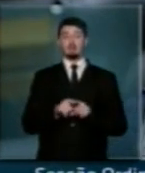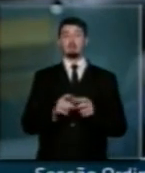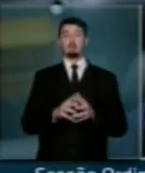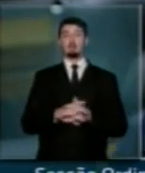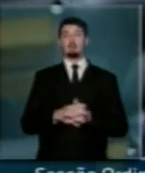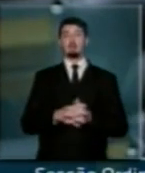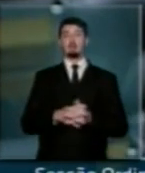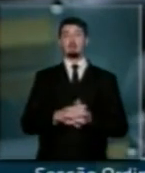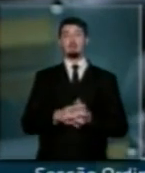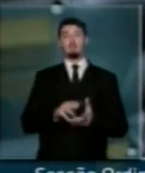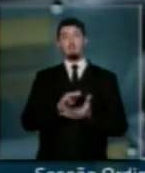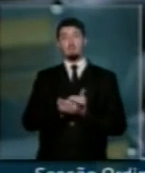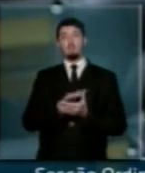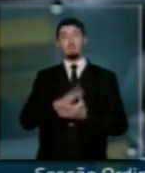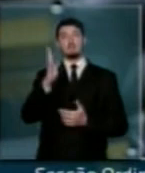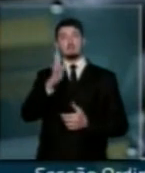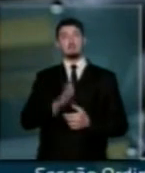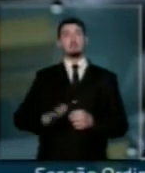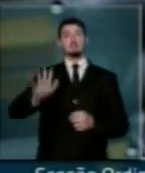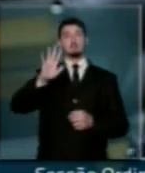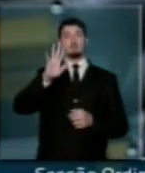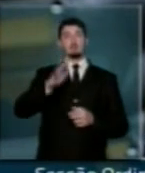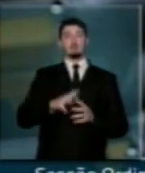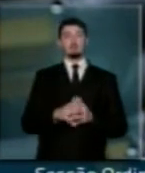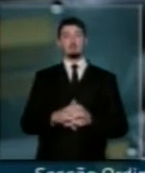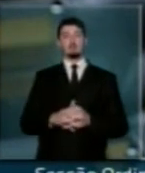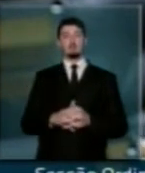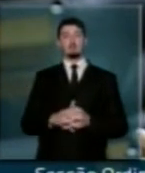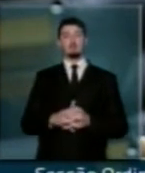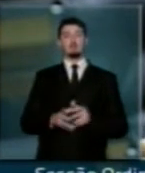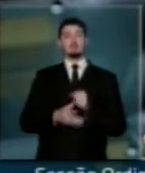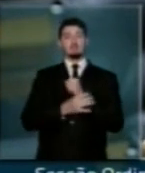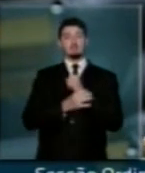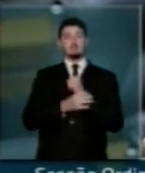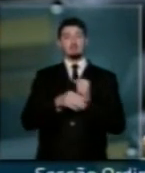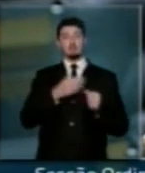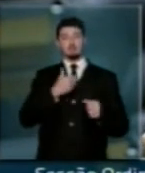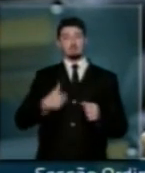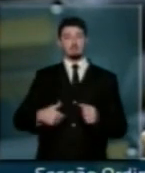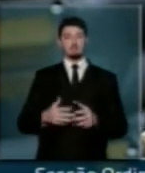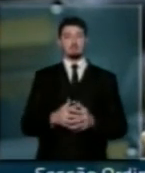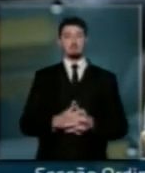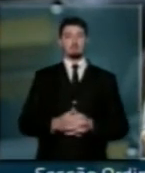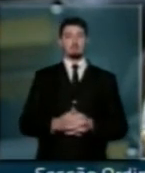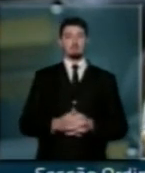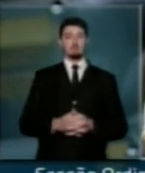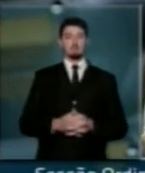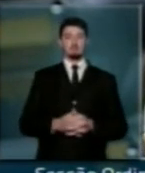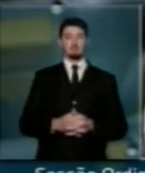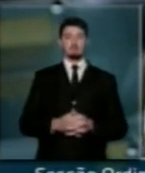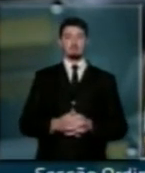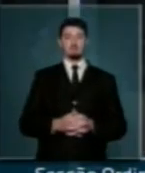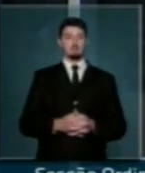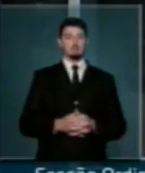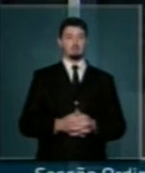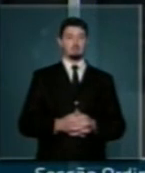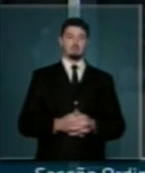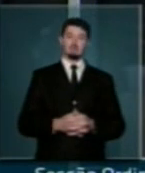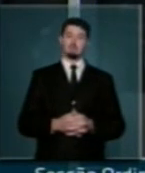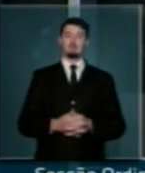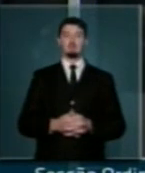fundo nacional de segurança pública. Espero que o senhor ceda o seu tempo no que a fez dinheiro.